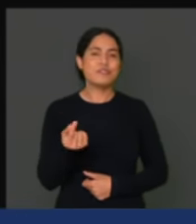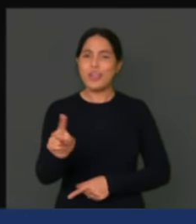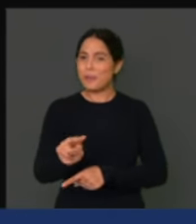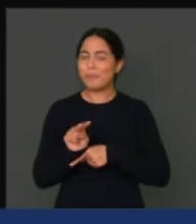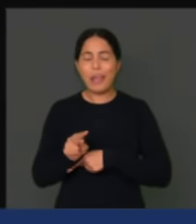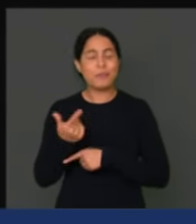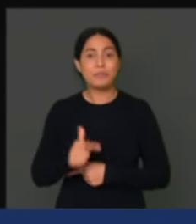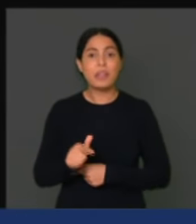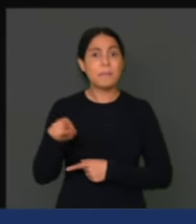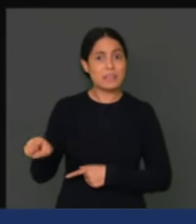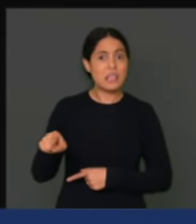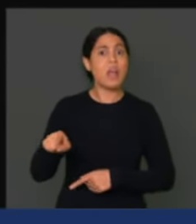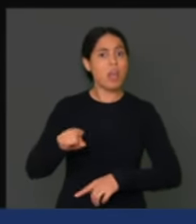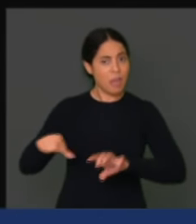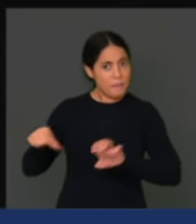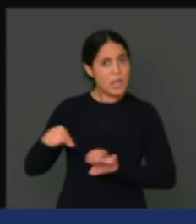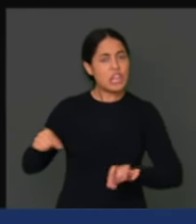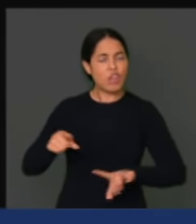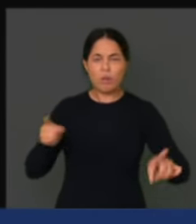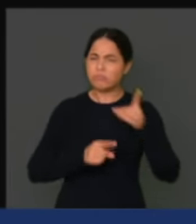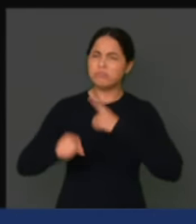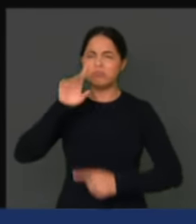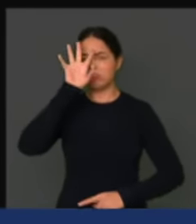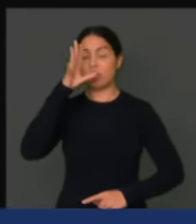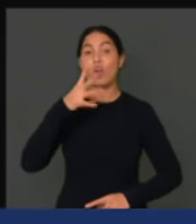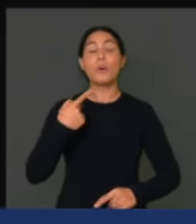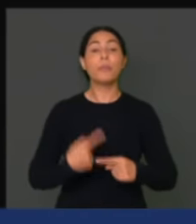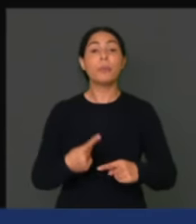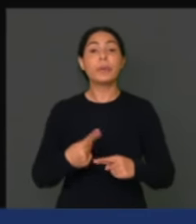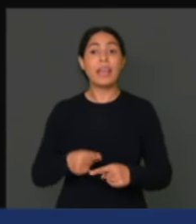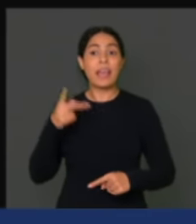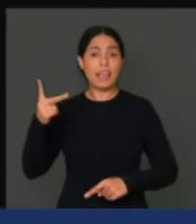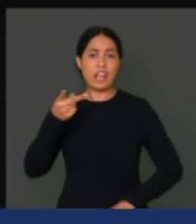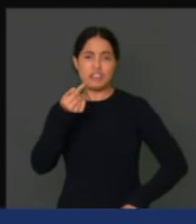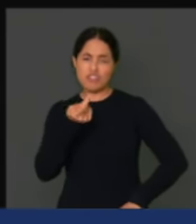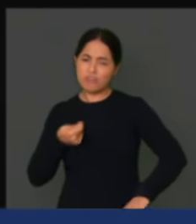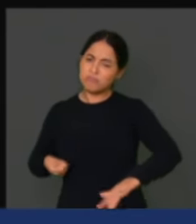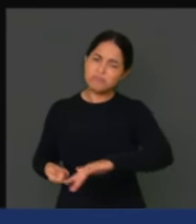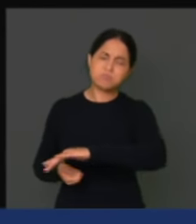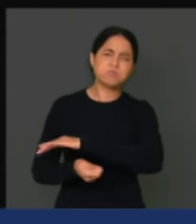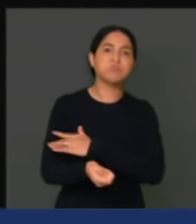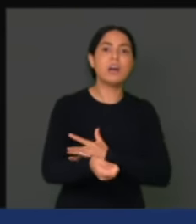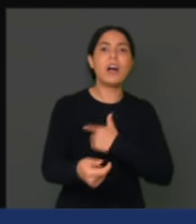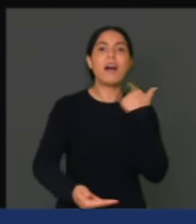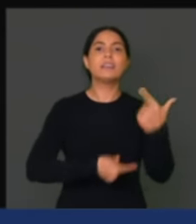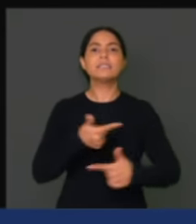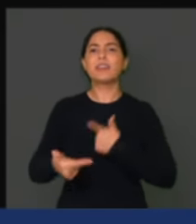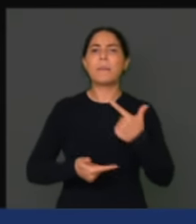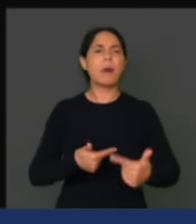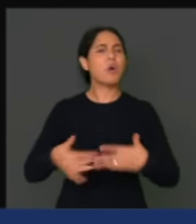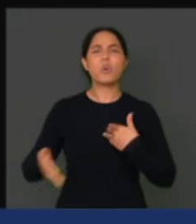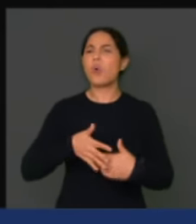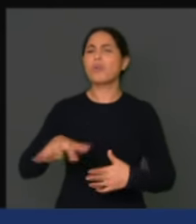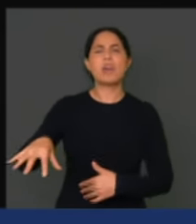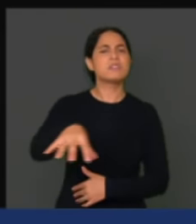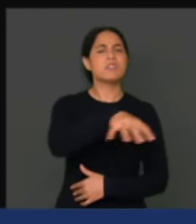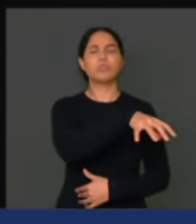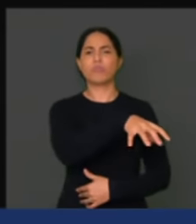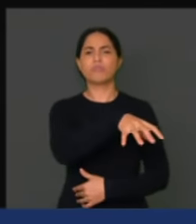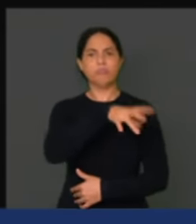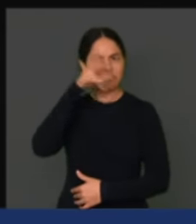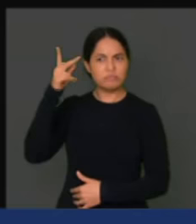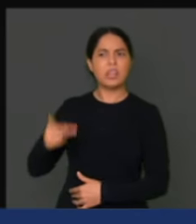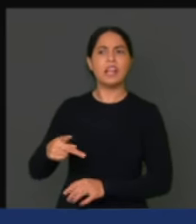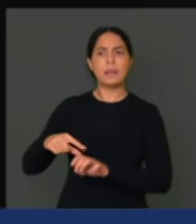aquele que, de alguma maneira, investe gerando emprego, qualquer que seja o setor, através de sua